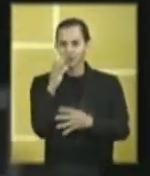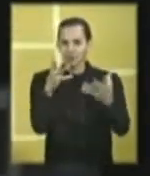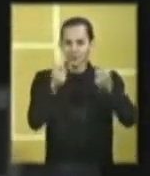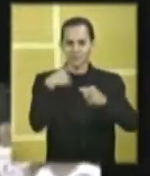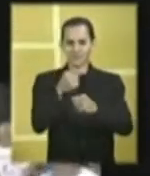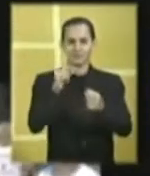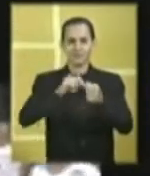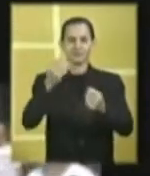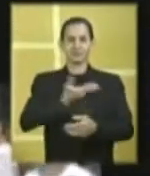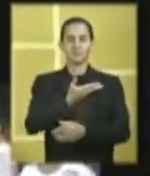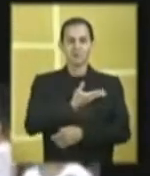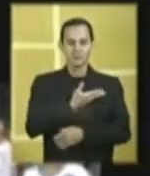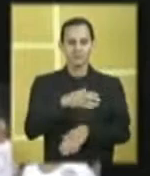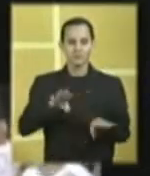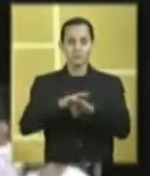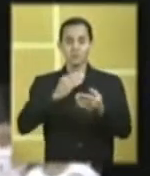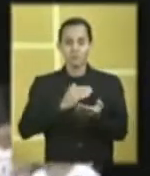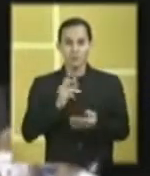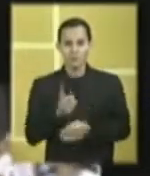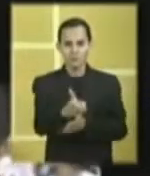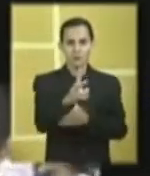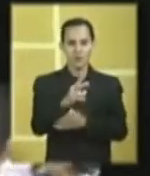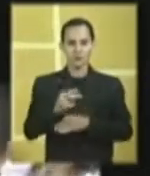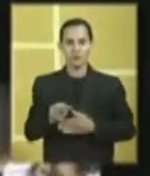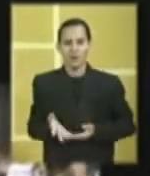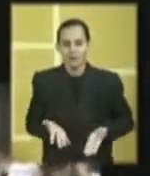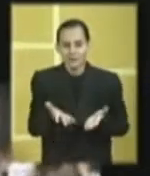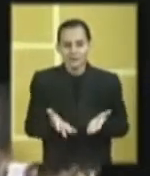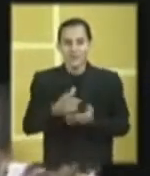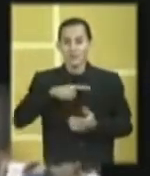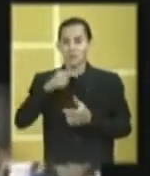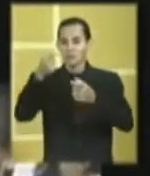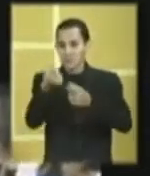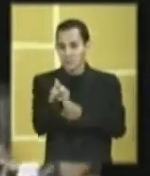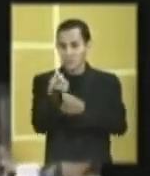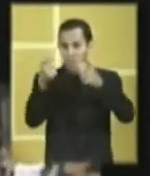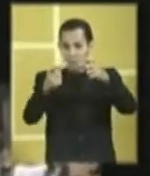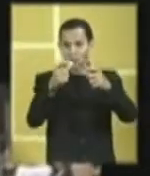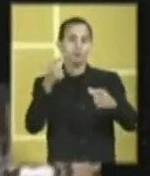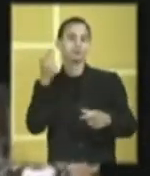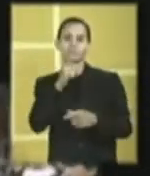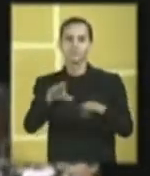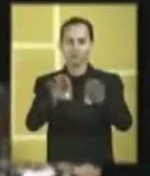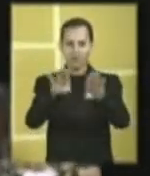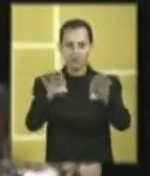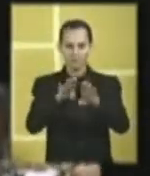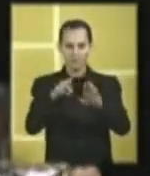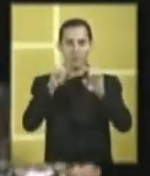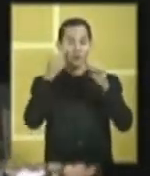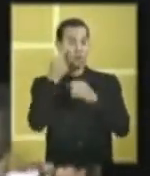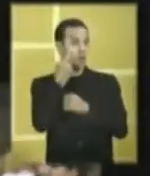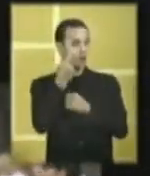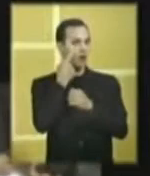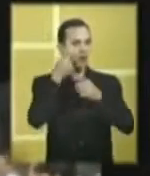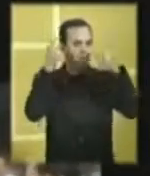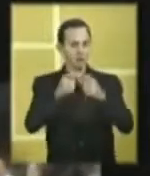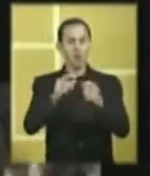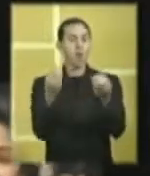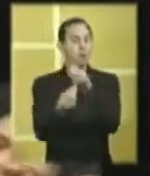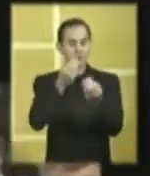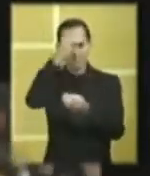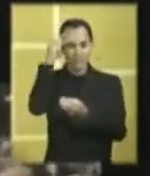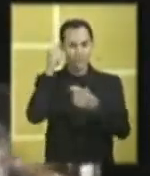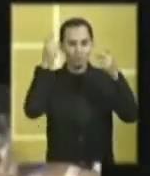qualidade, a gente faz amigos. E para continuar agitando a cidade, mais seis regiões estão sendo beneficiadas. Dá só uma olhada no pique do